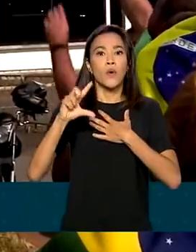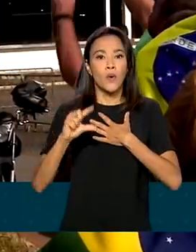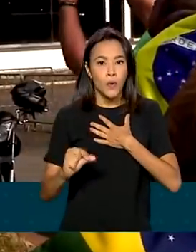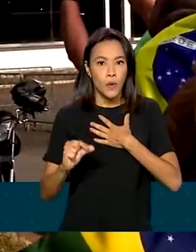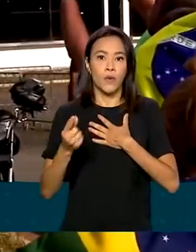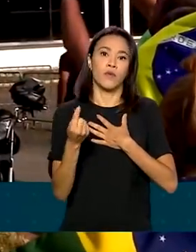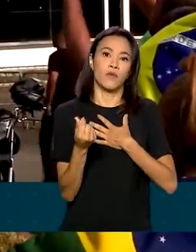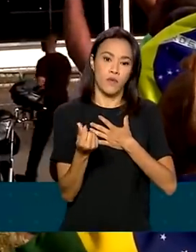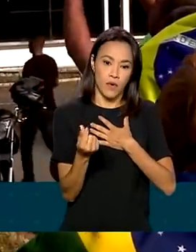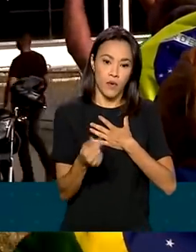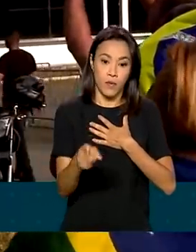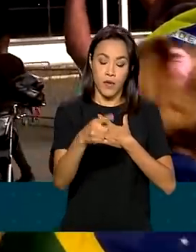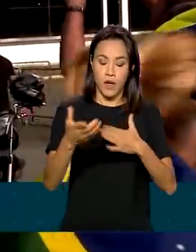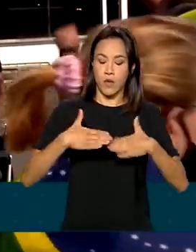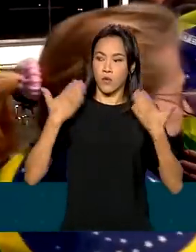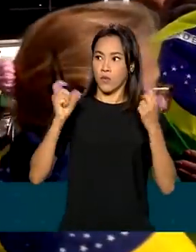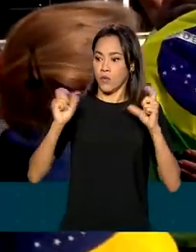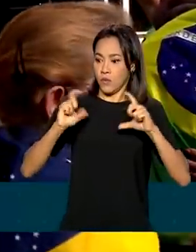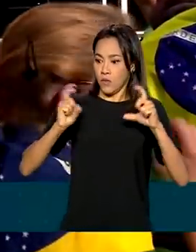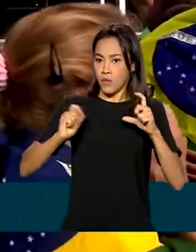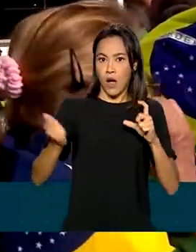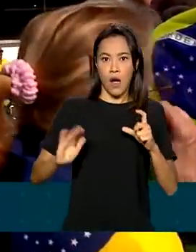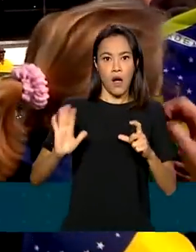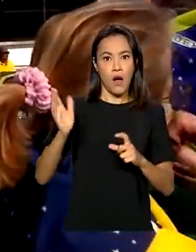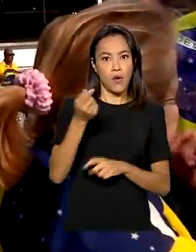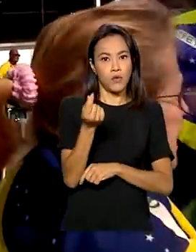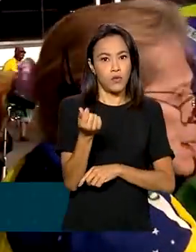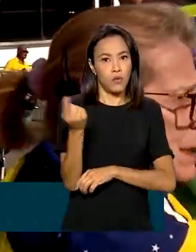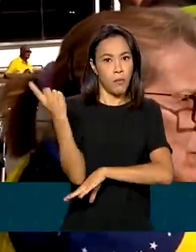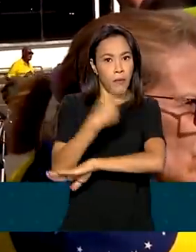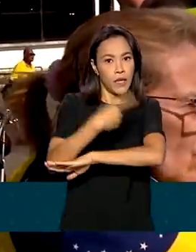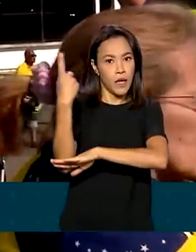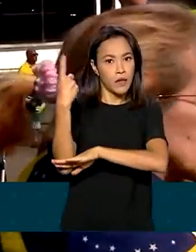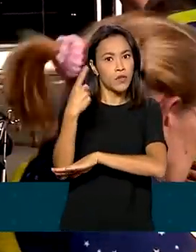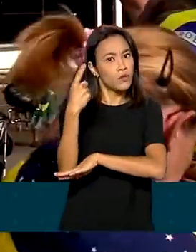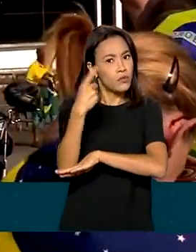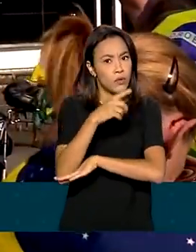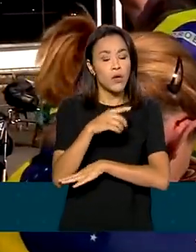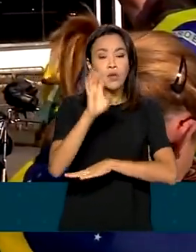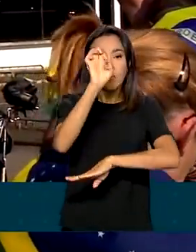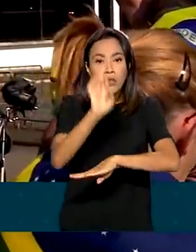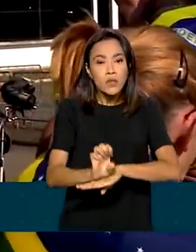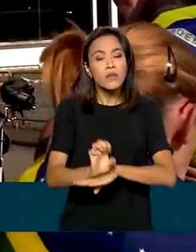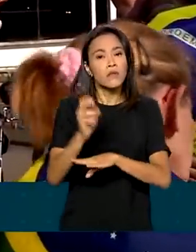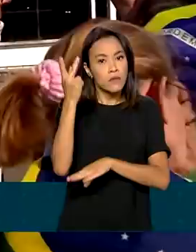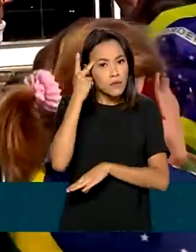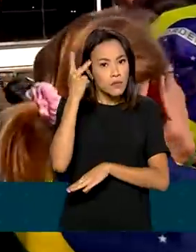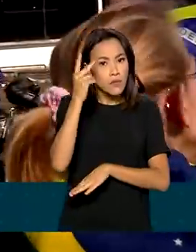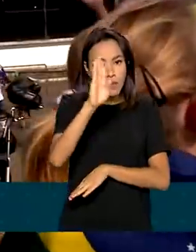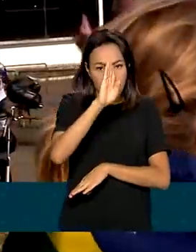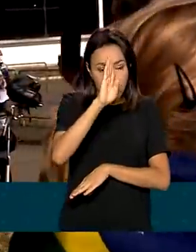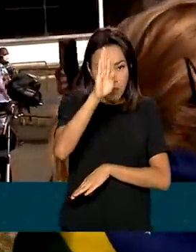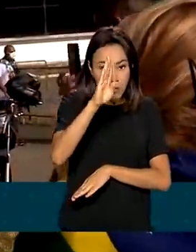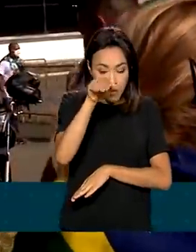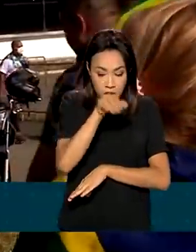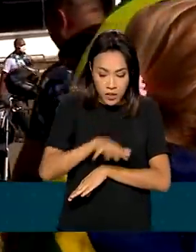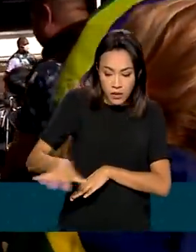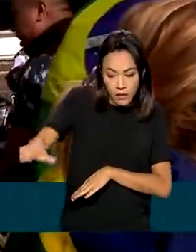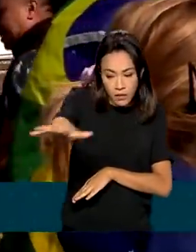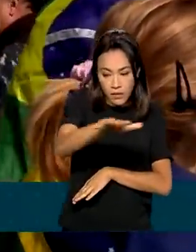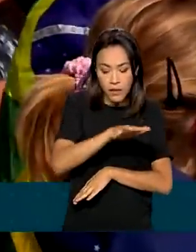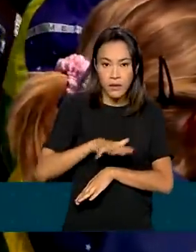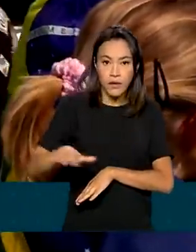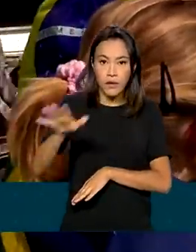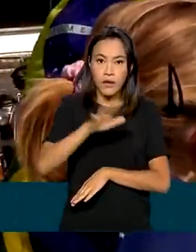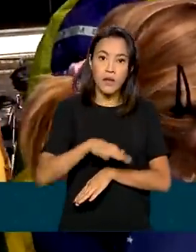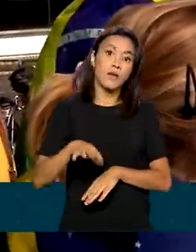custos são muito altos de pedágio em todo o estado de São Paulo, principalmente na região da